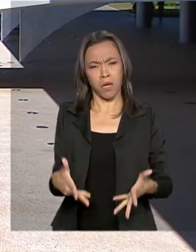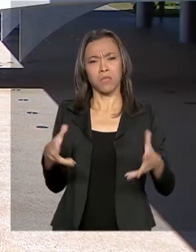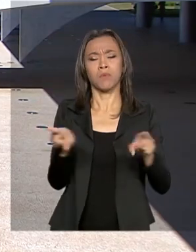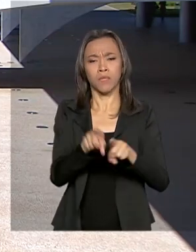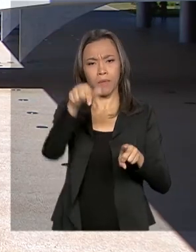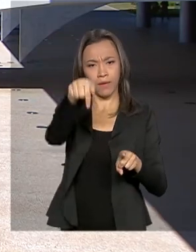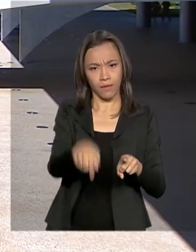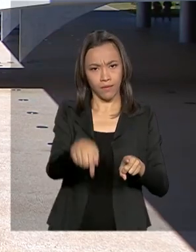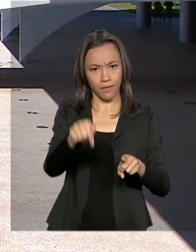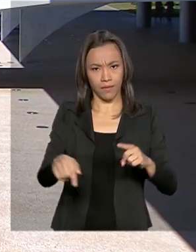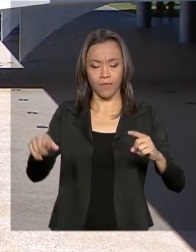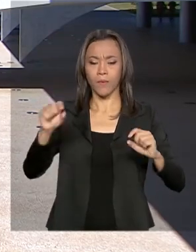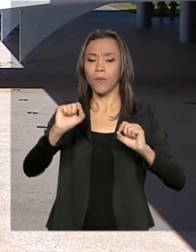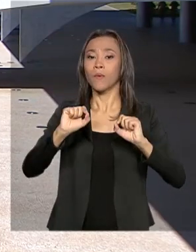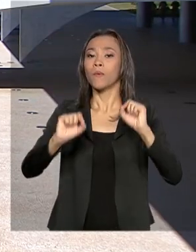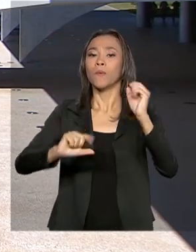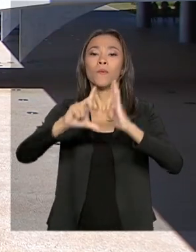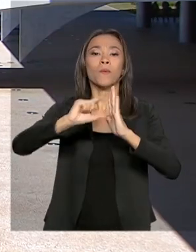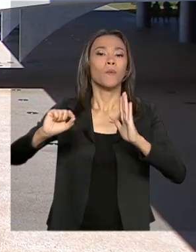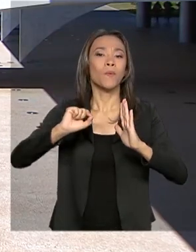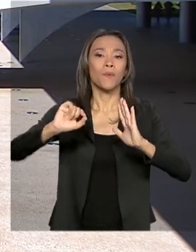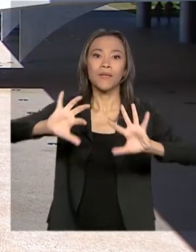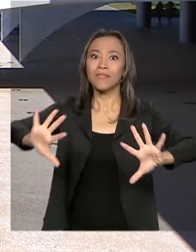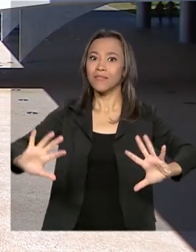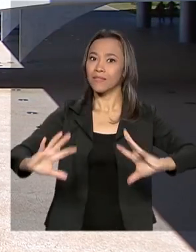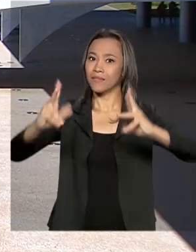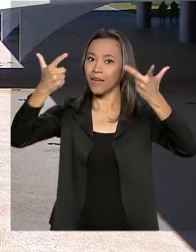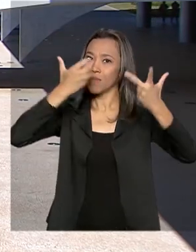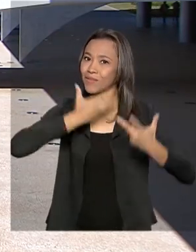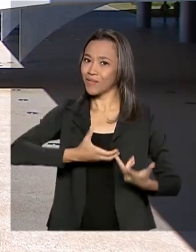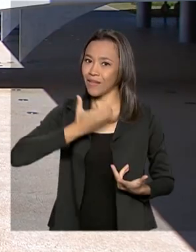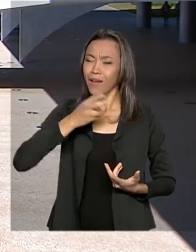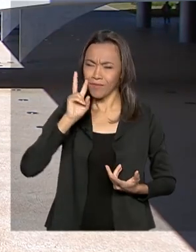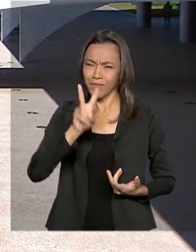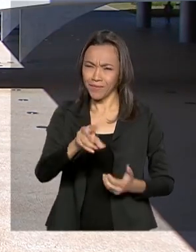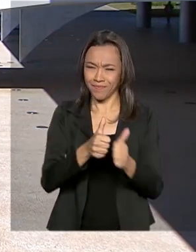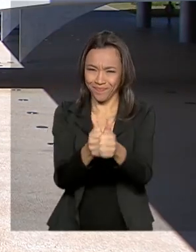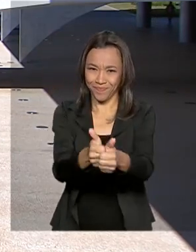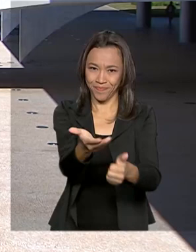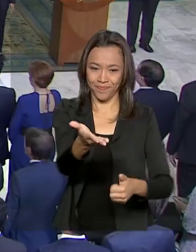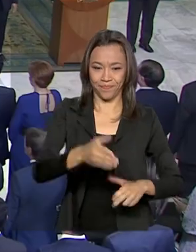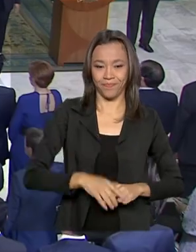Planalto de uma celebração de Natal. Vamos ver na reportagem.